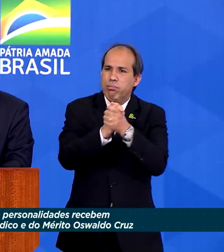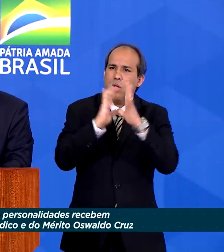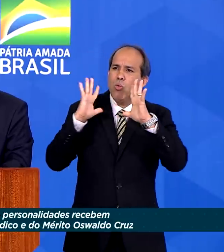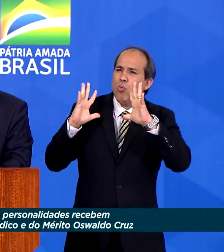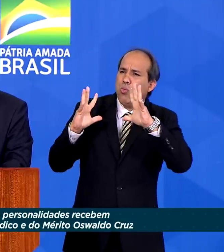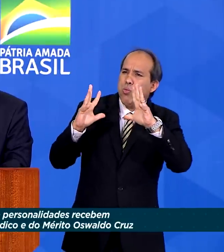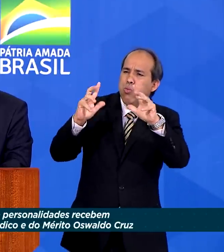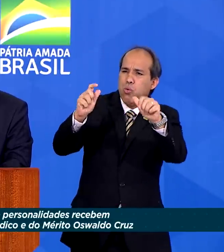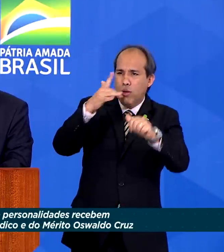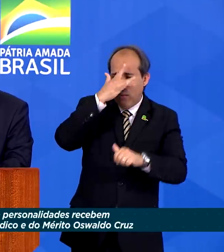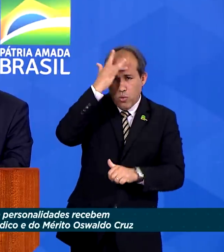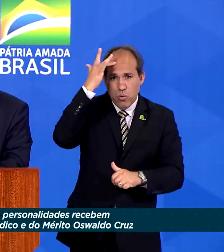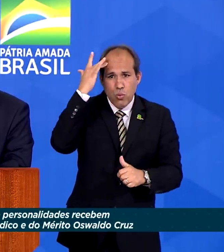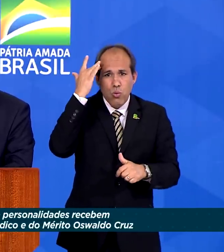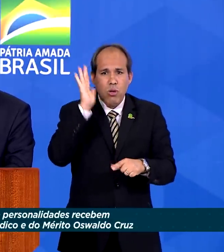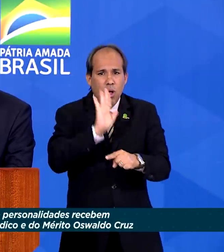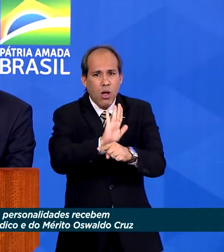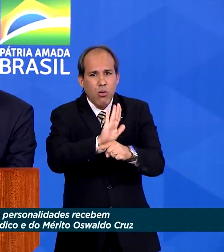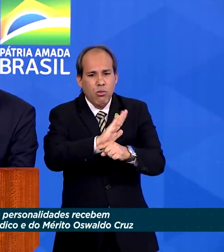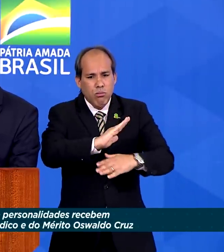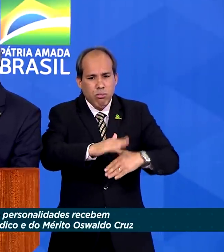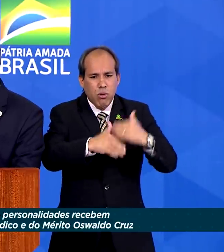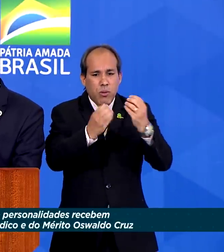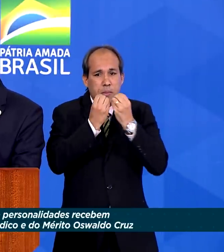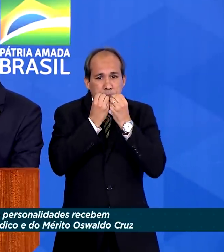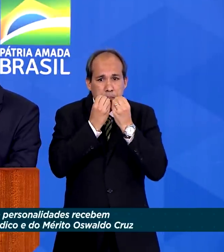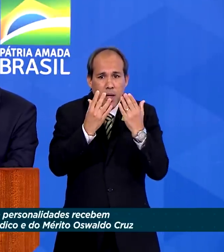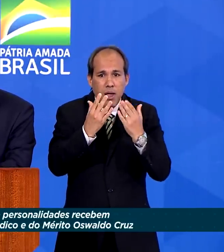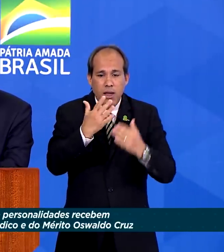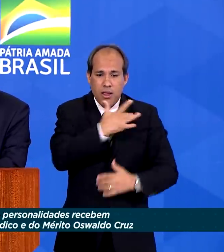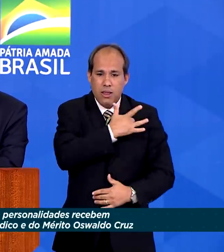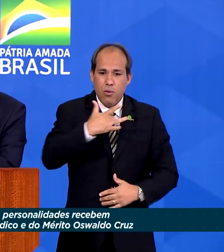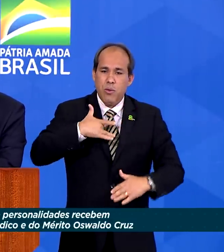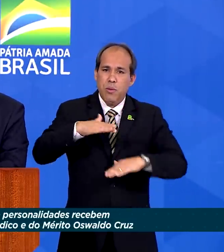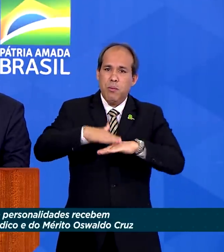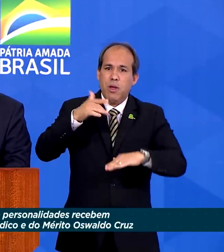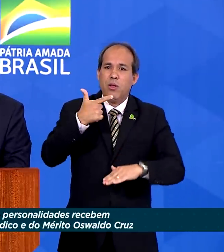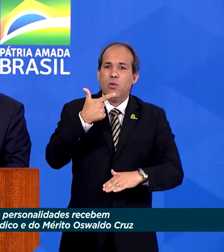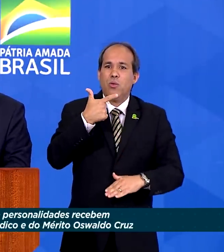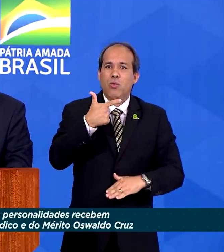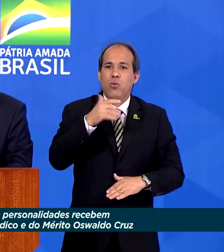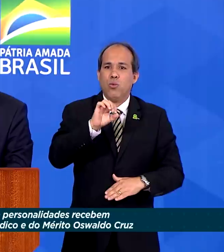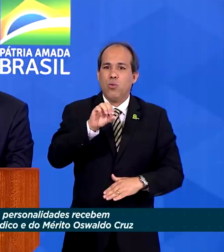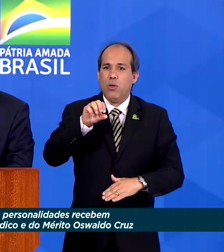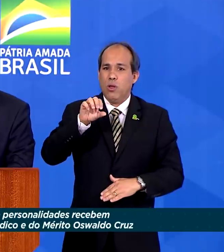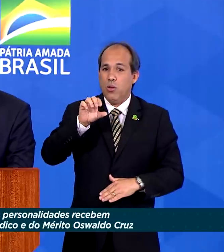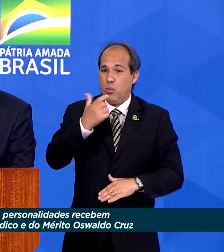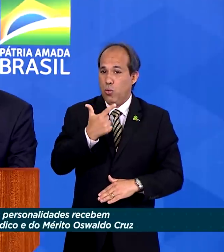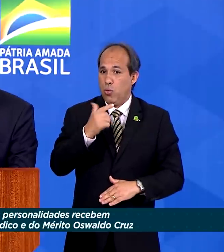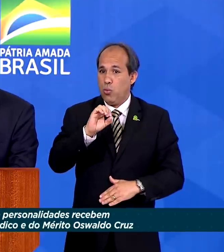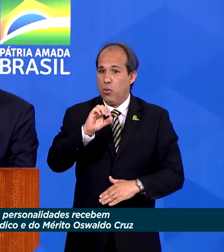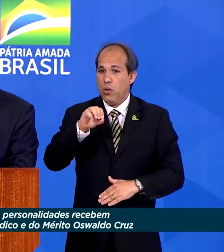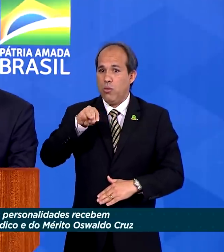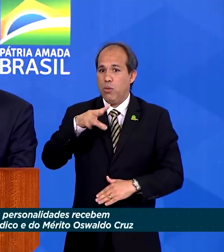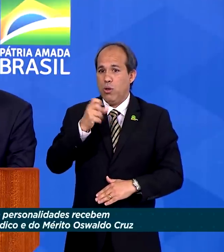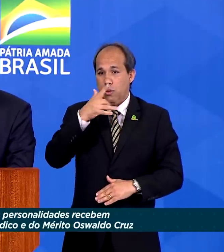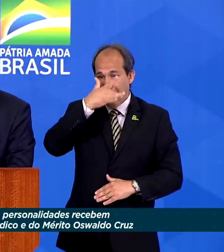contribuem para o bem-estar e a saúde de mais de 200 milhões de brasileiros.